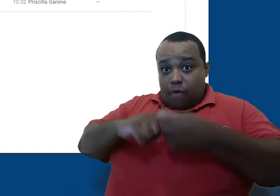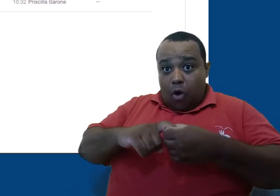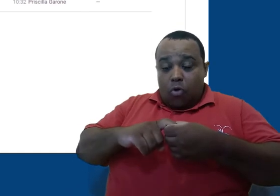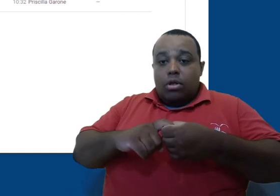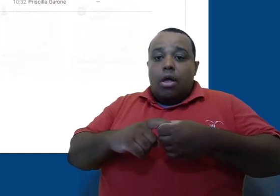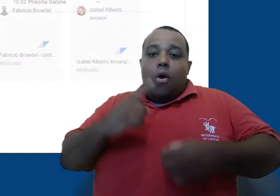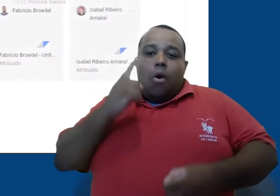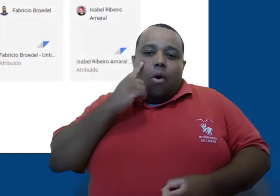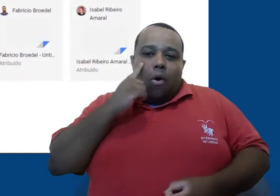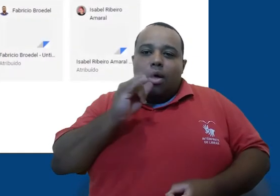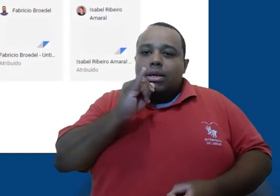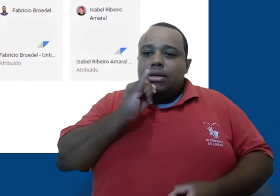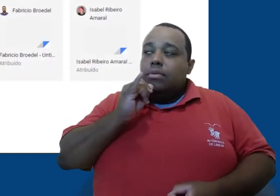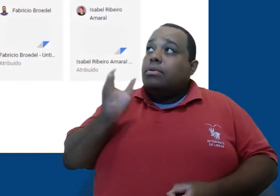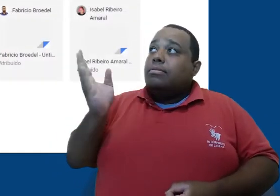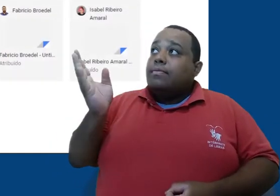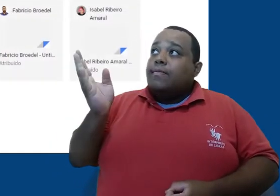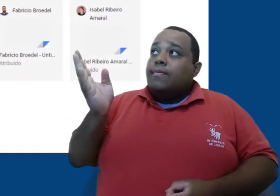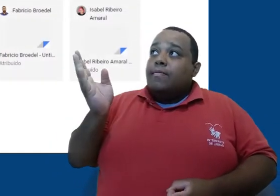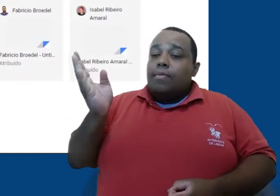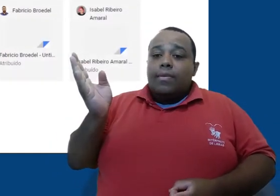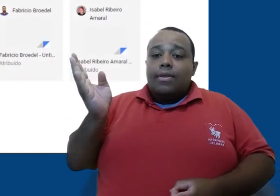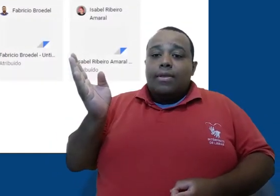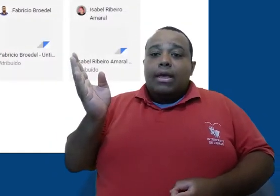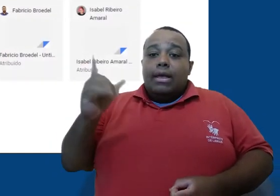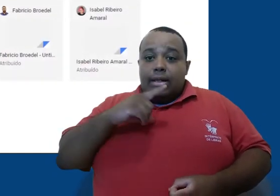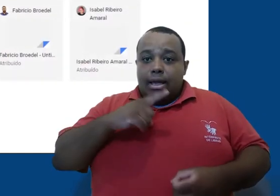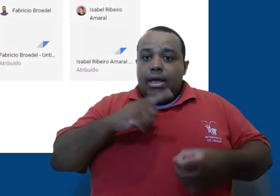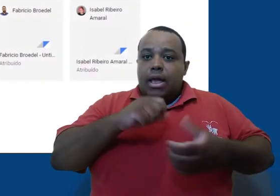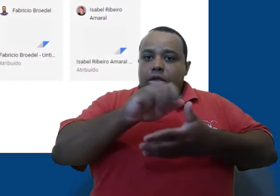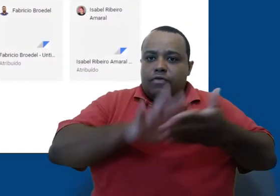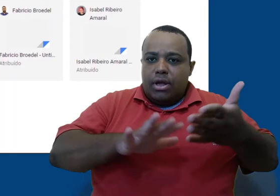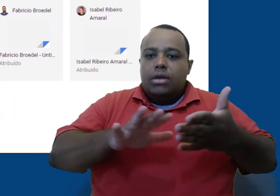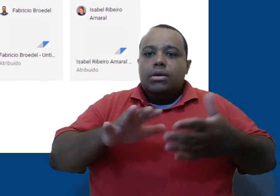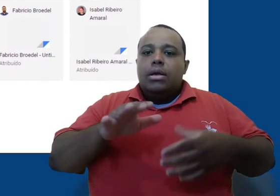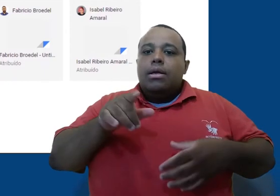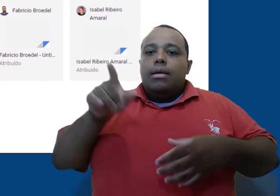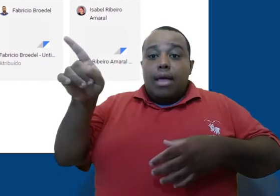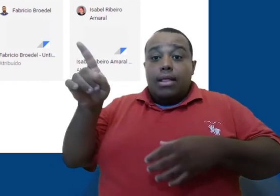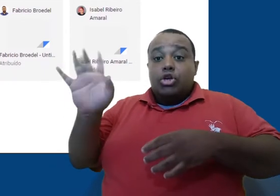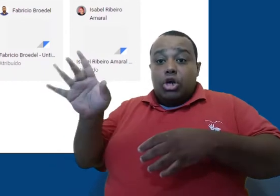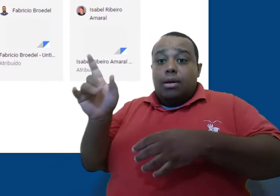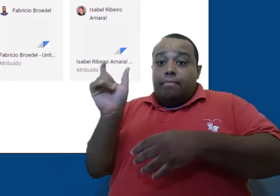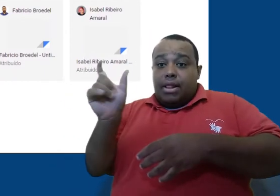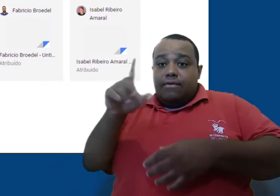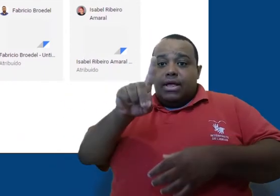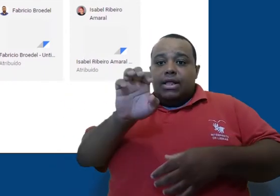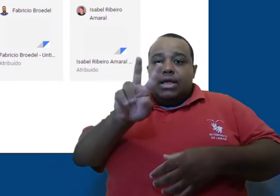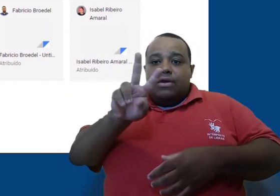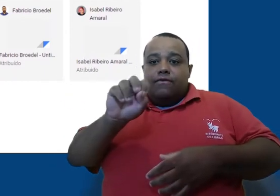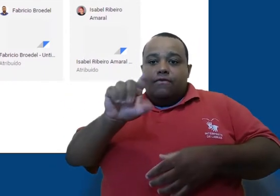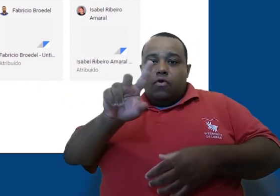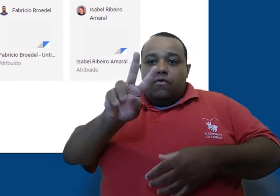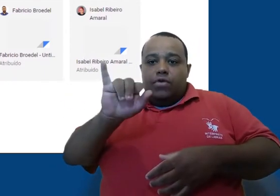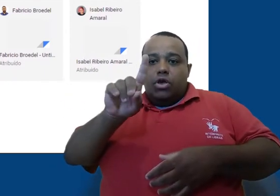exemplificando. Bom, temos um trabalho já enviado pela Priscila. Aqui na aba de trabalhos dos alunos desta atividade, o status dela